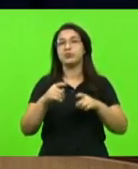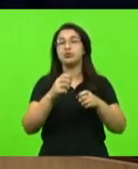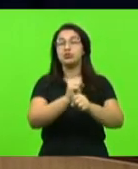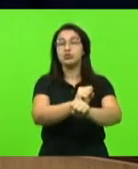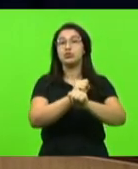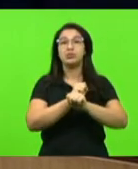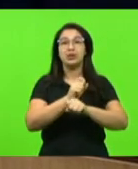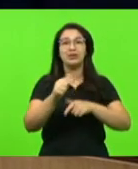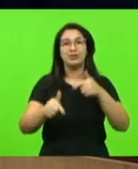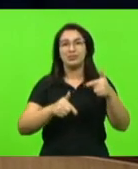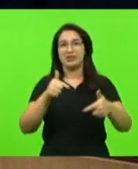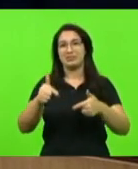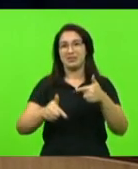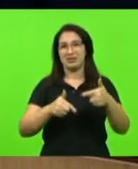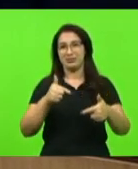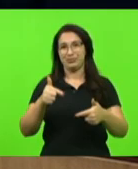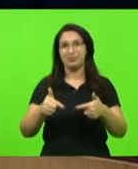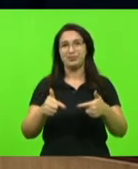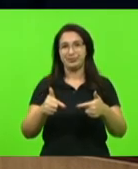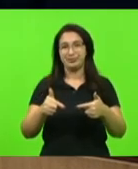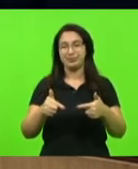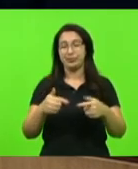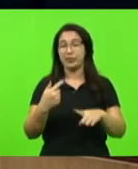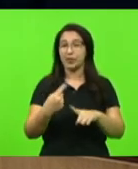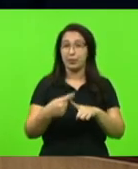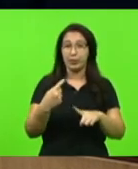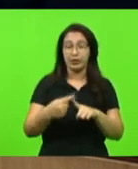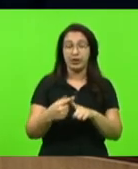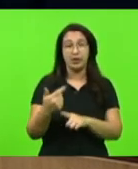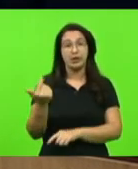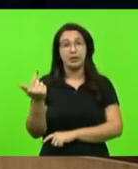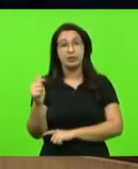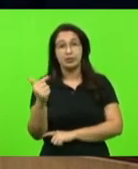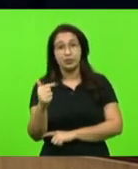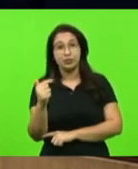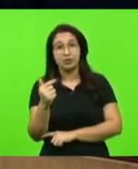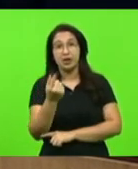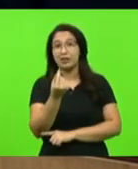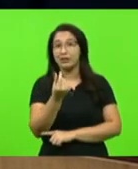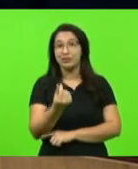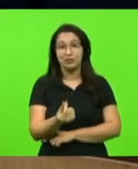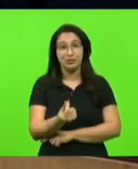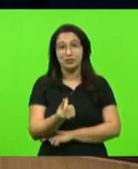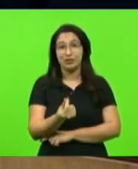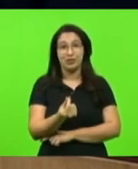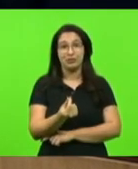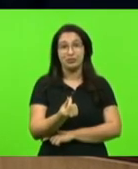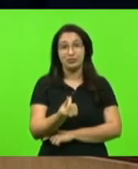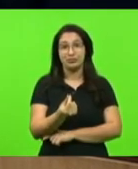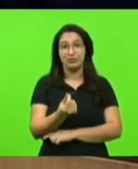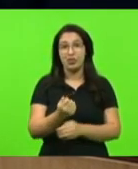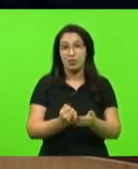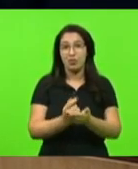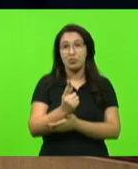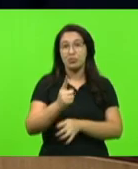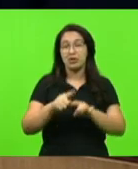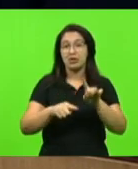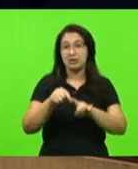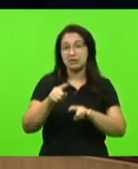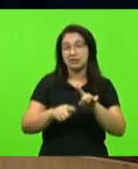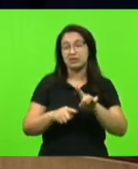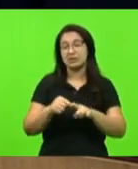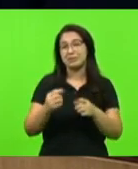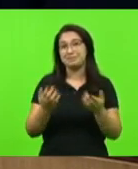atividades devido à inexistência de verbo orçamentária para aquisição de